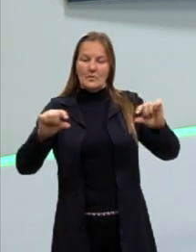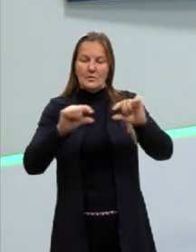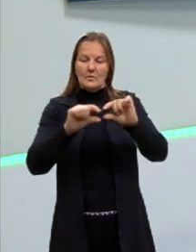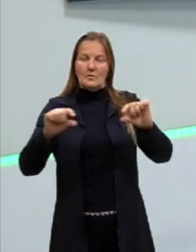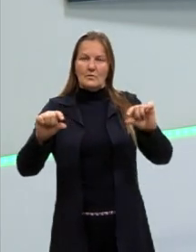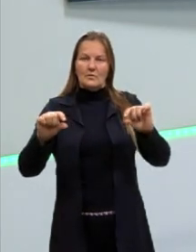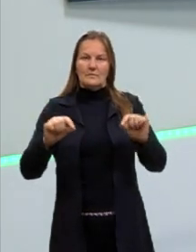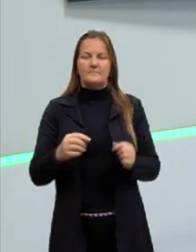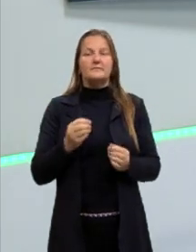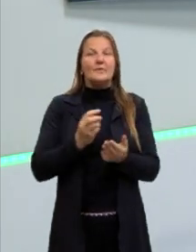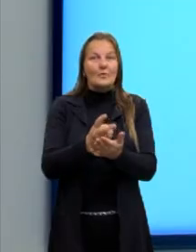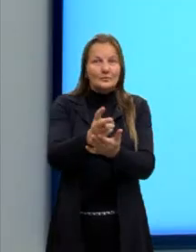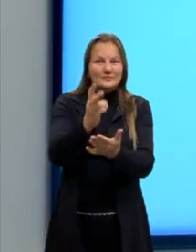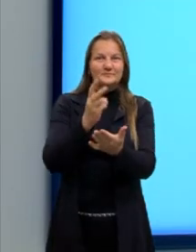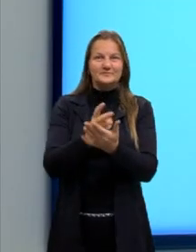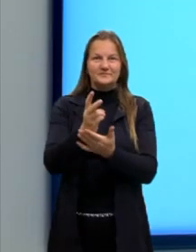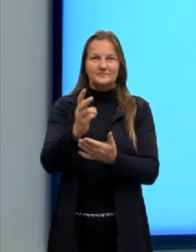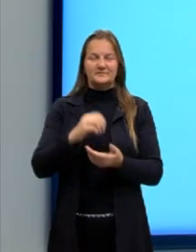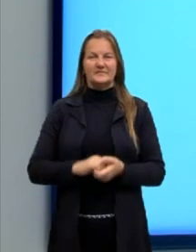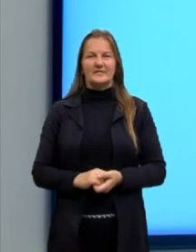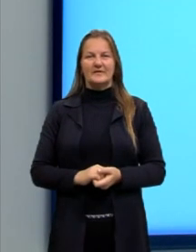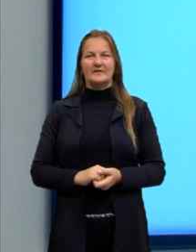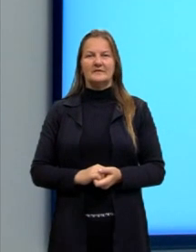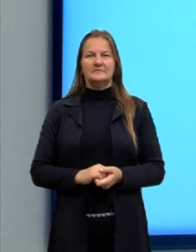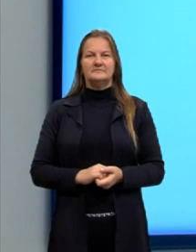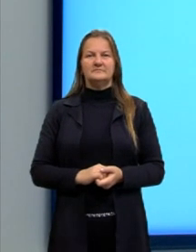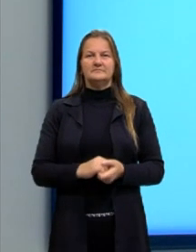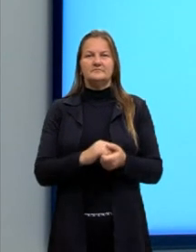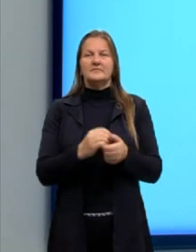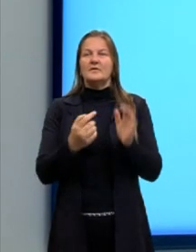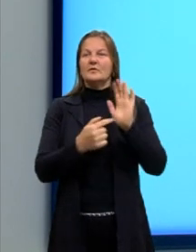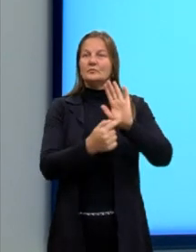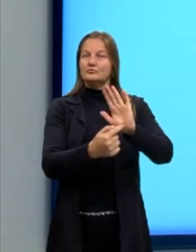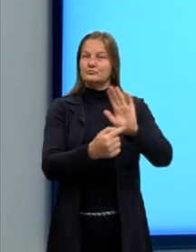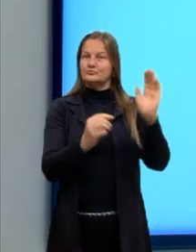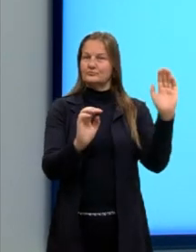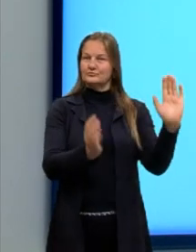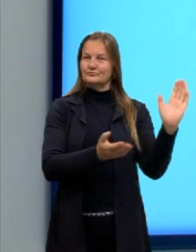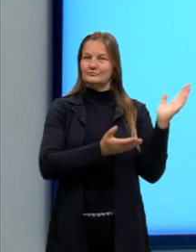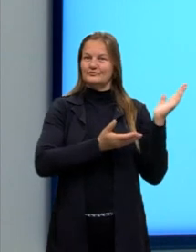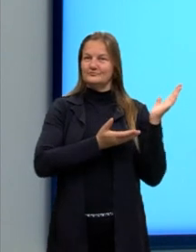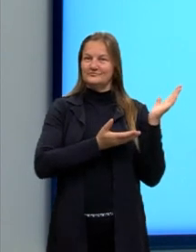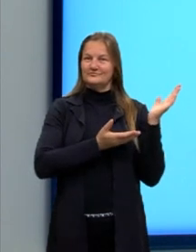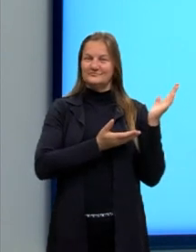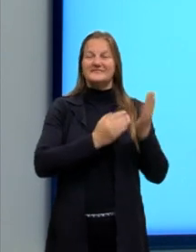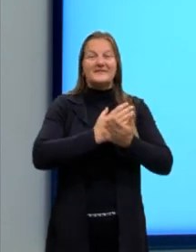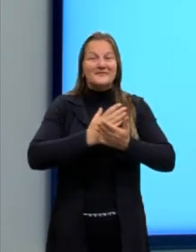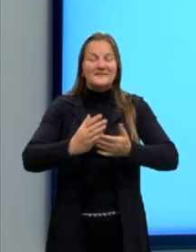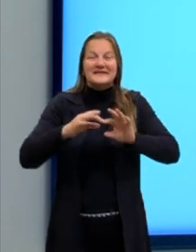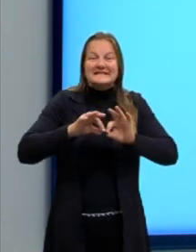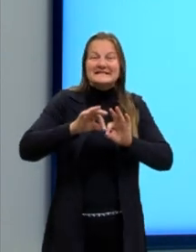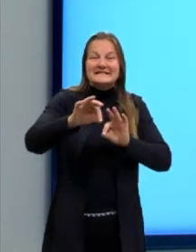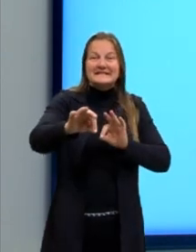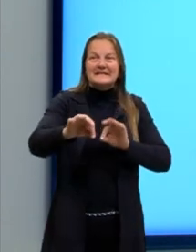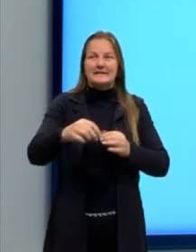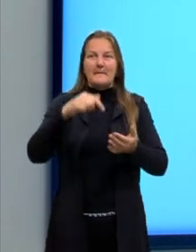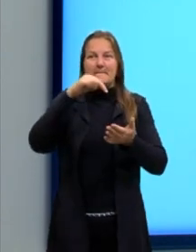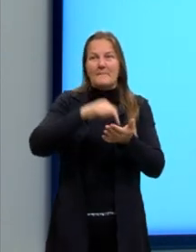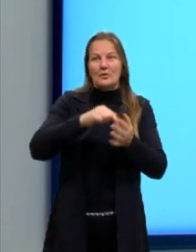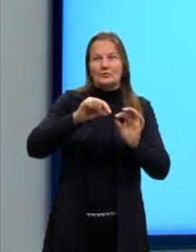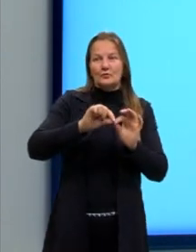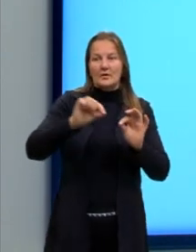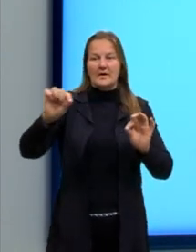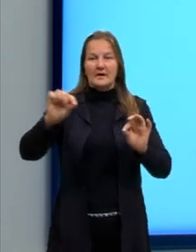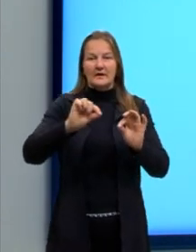dar continuidade. Aqui eu trouxe para vocês então para a gente iniciar, né? Distância entre ponto